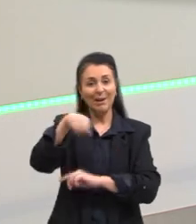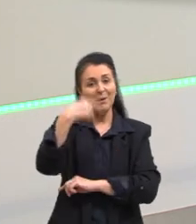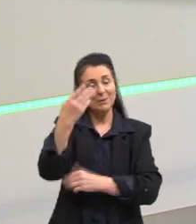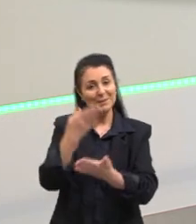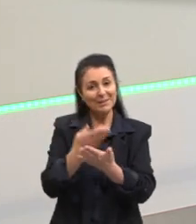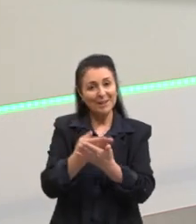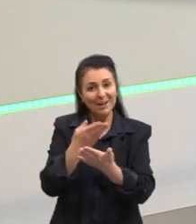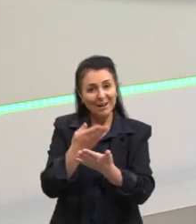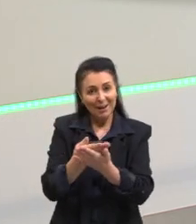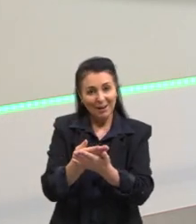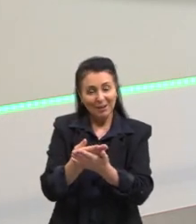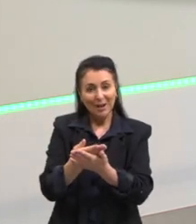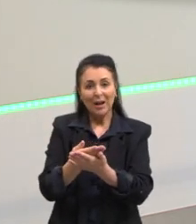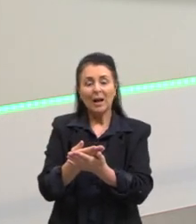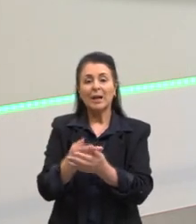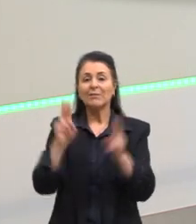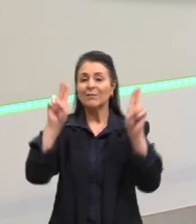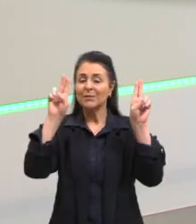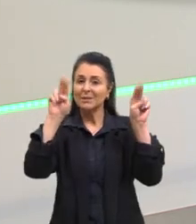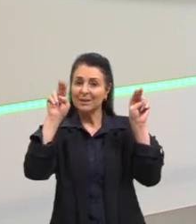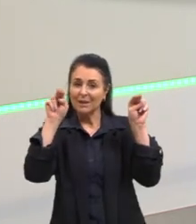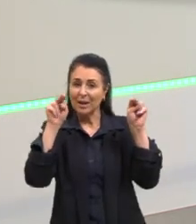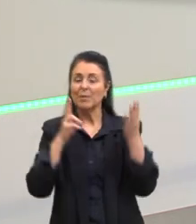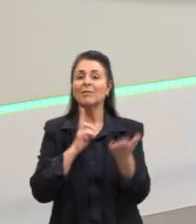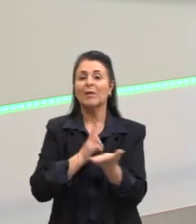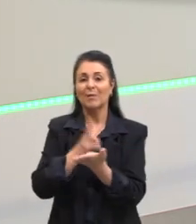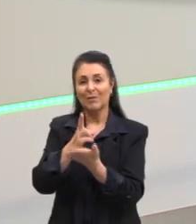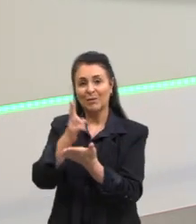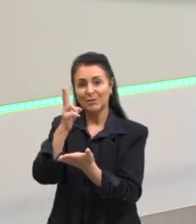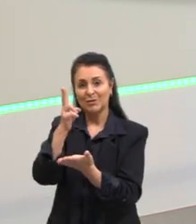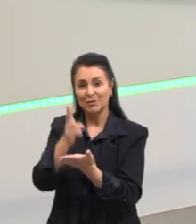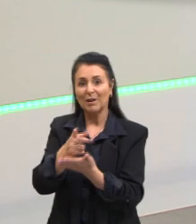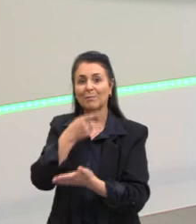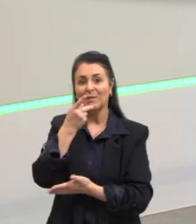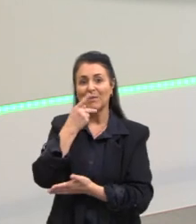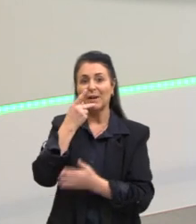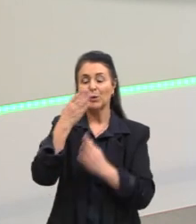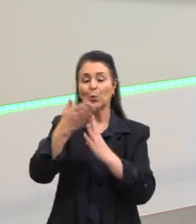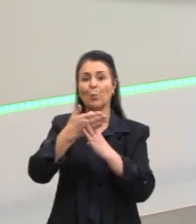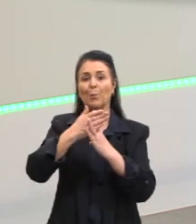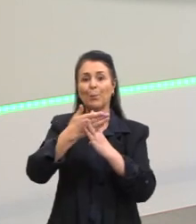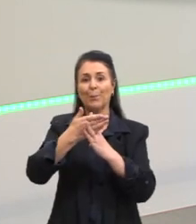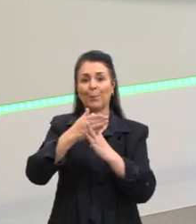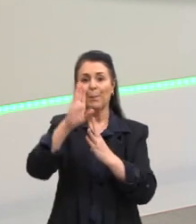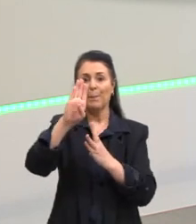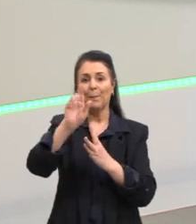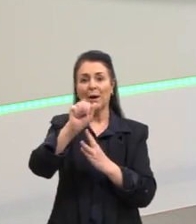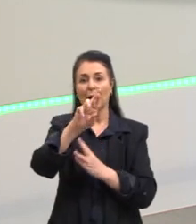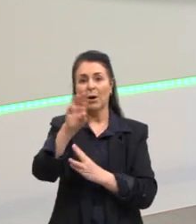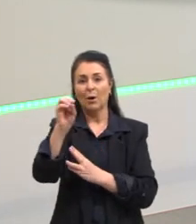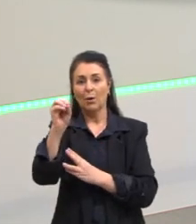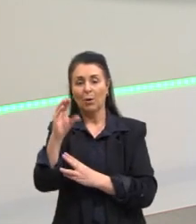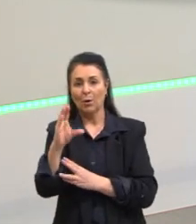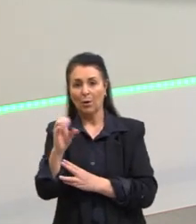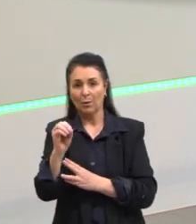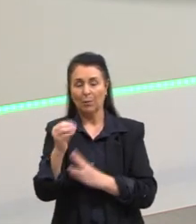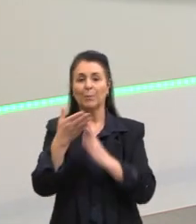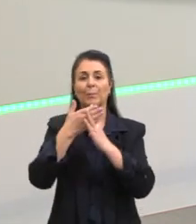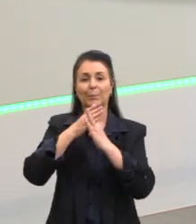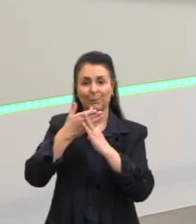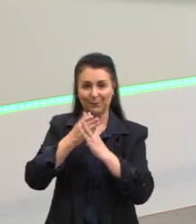aula. Na nossa próxima aula, nós vamos dar continuidade, vamos falar sobre o barroco. E vou escolher mais dois autores para falar com vocês.